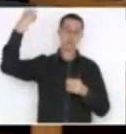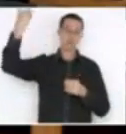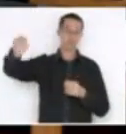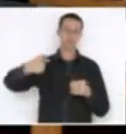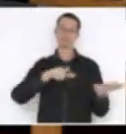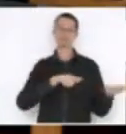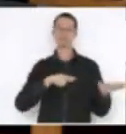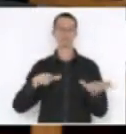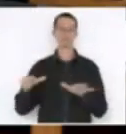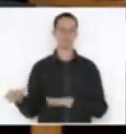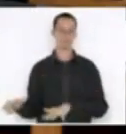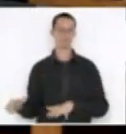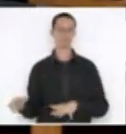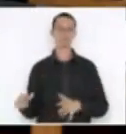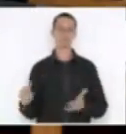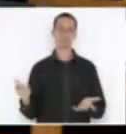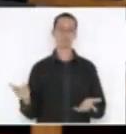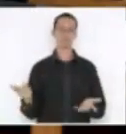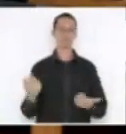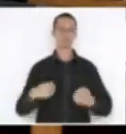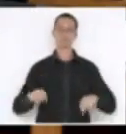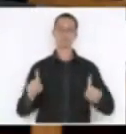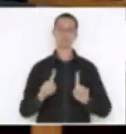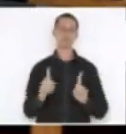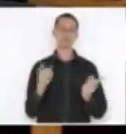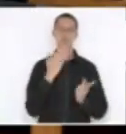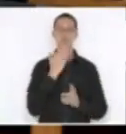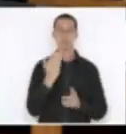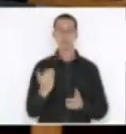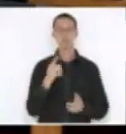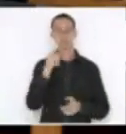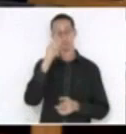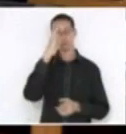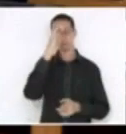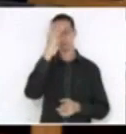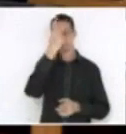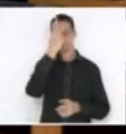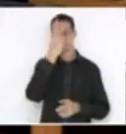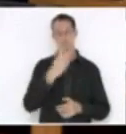é desnecessário. Então, eu peço uma reconsideração de V. Exª.